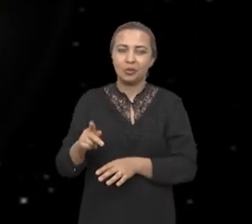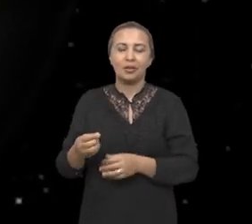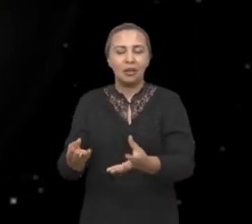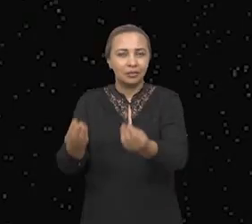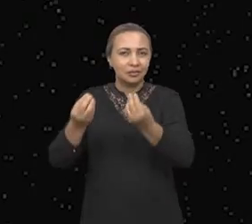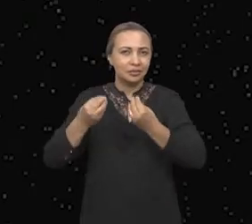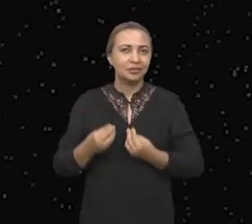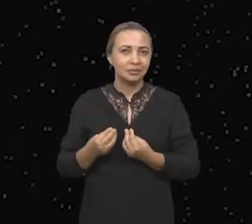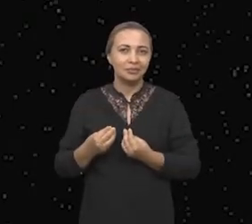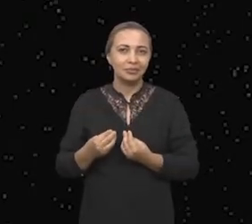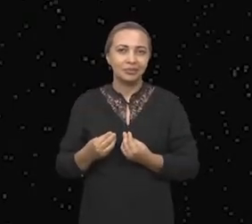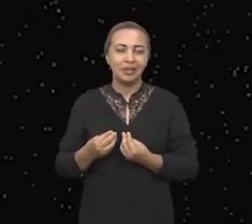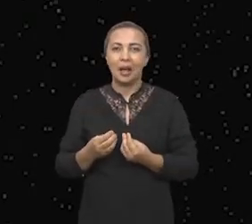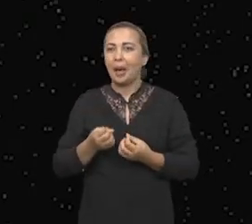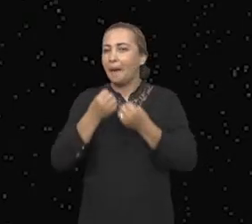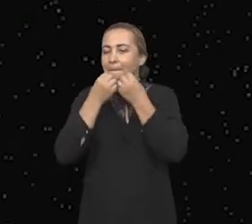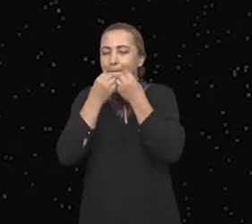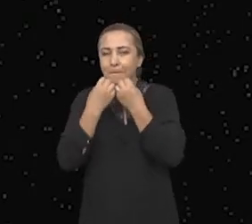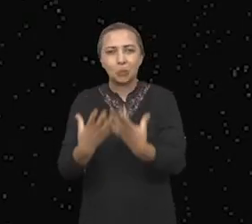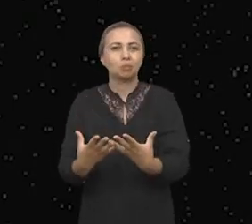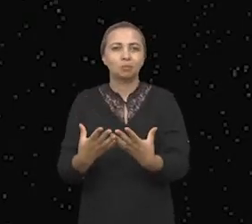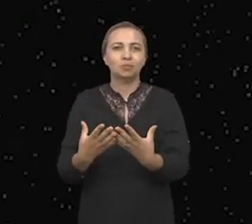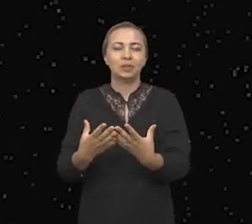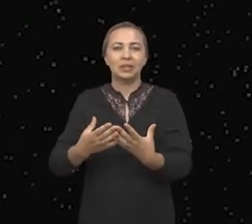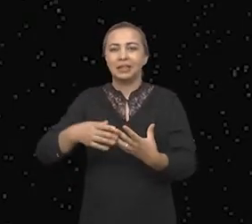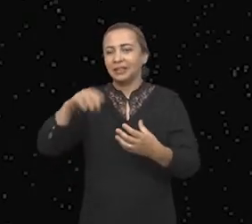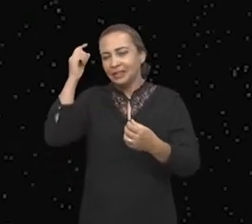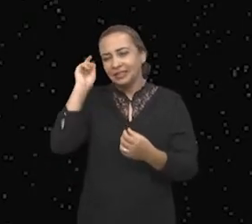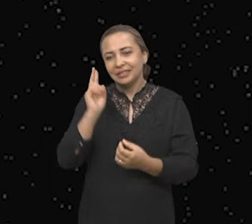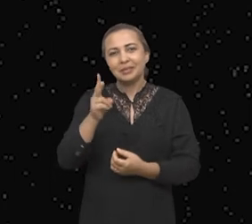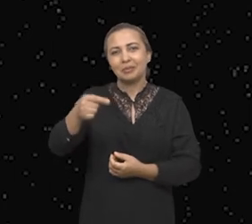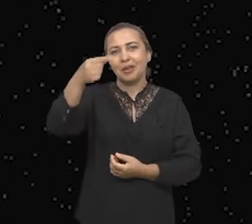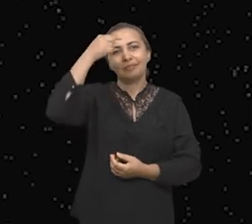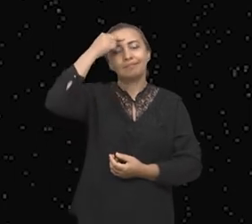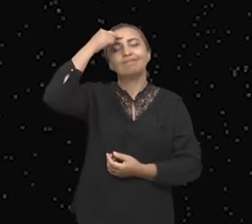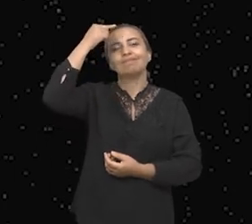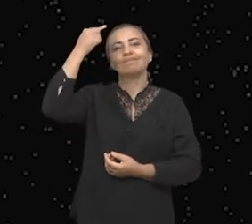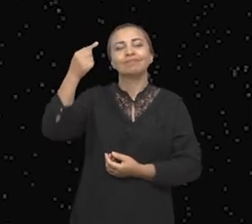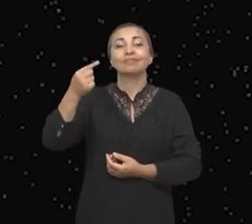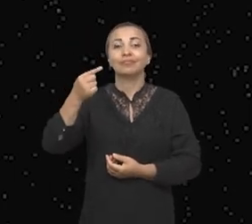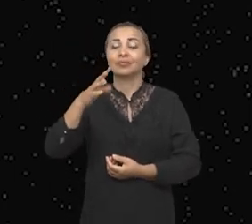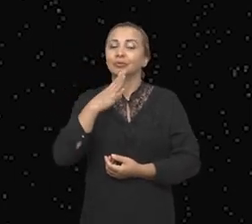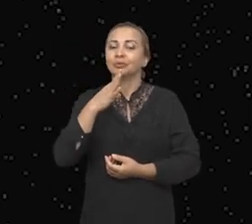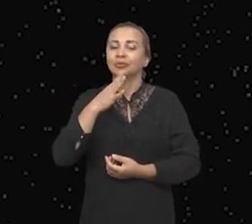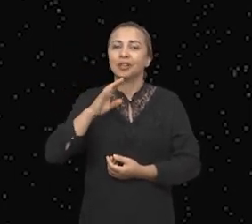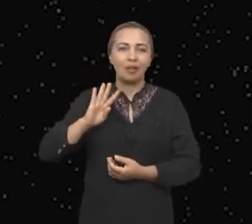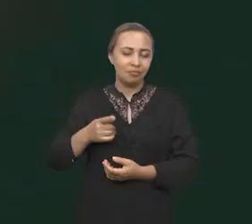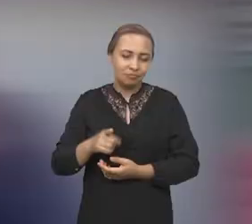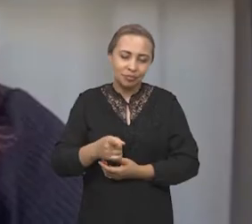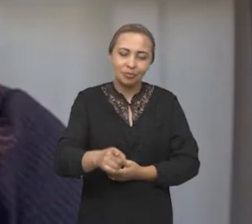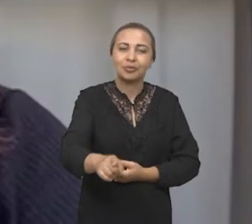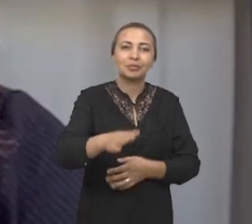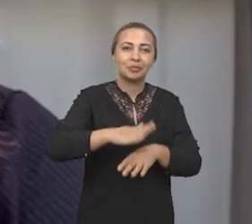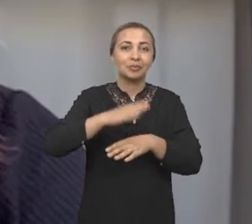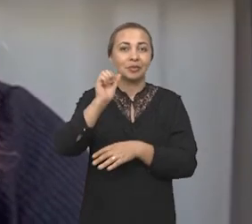proporcionam são muito válidas e muito marcantes, instigam o aluno a querer conhecer mais sobre astronomia